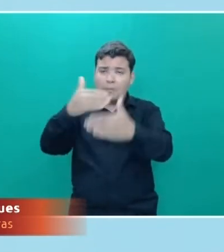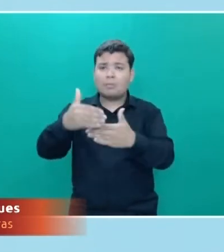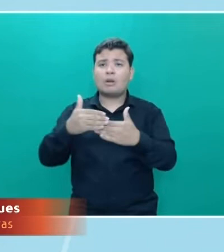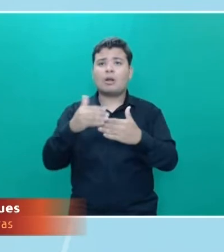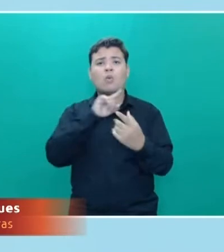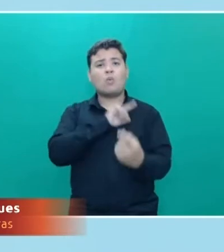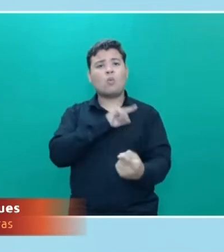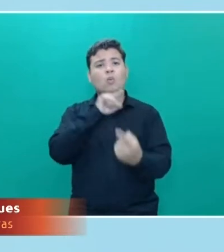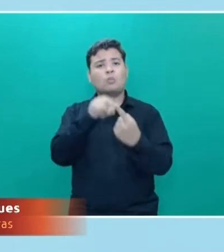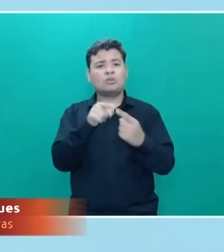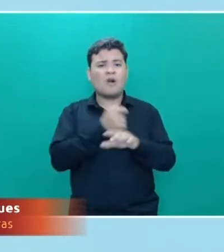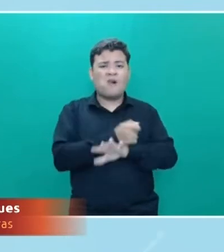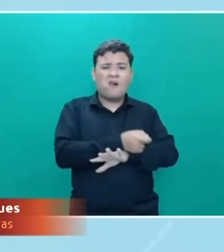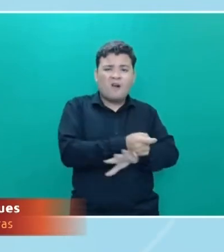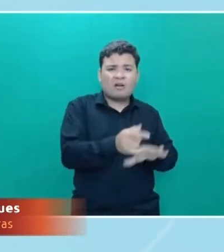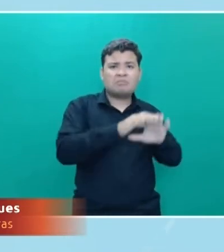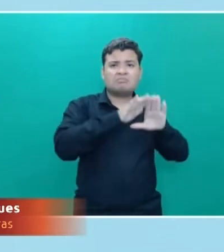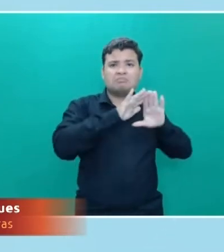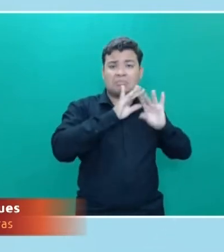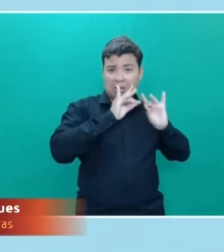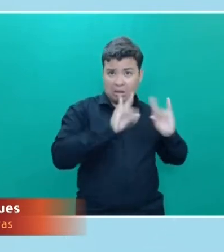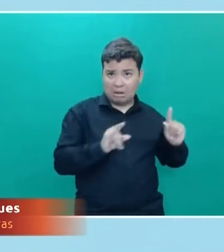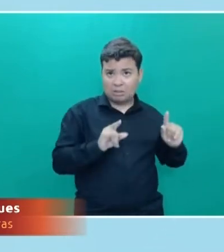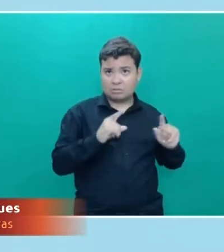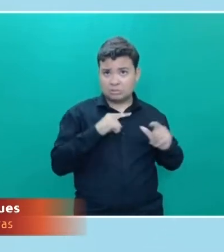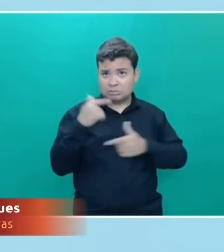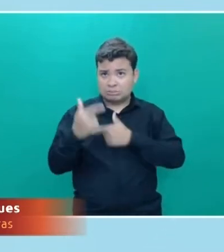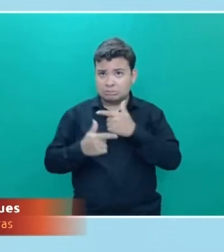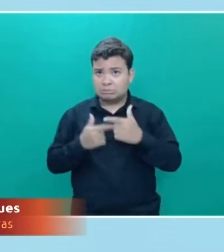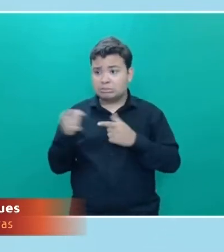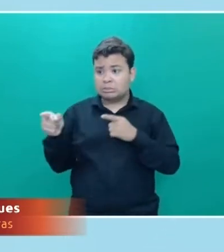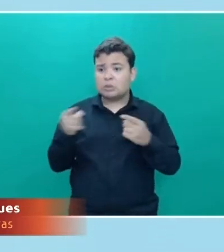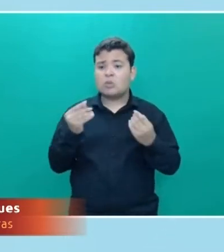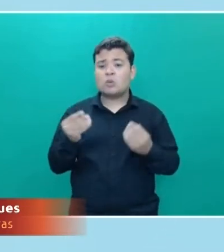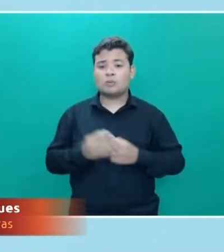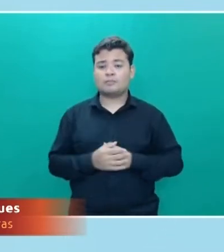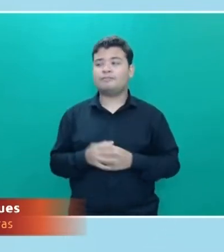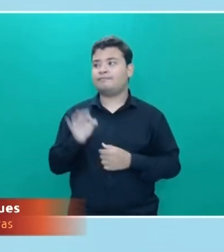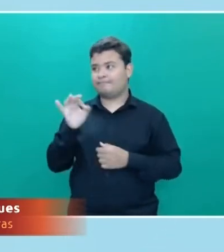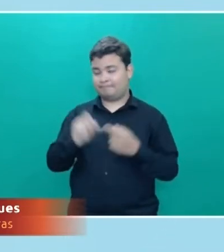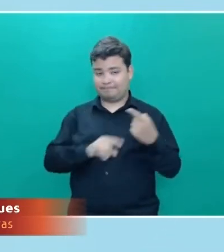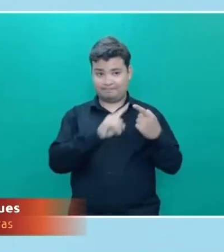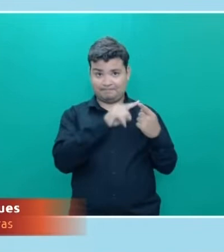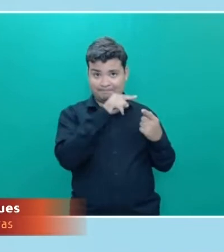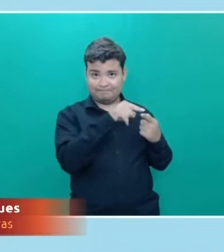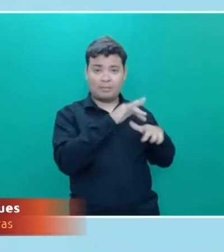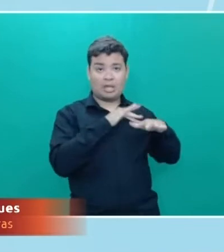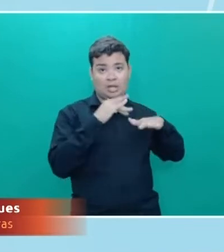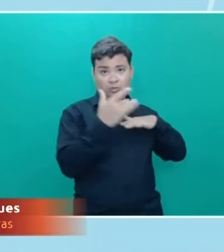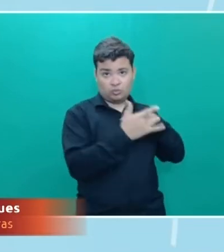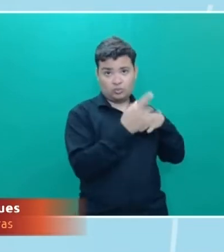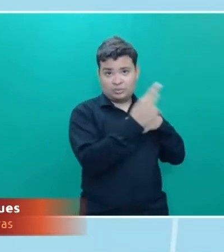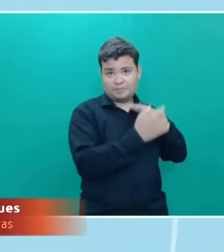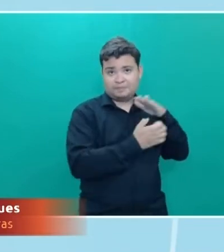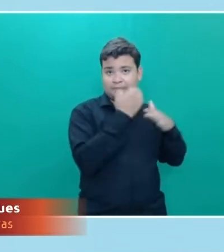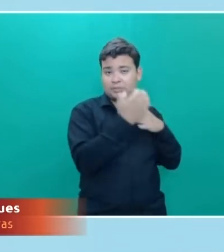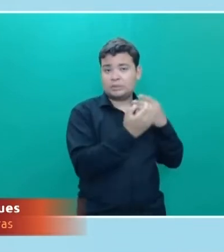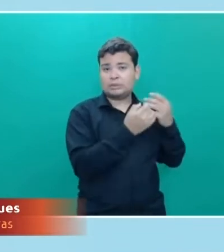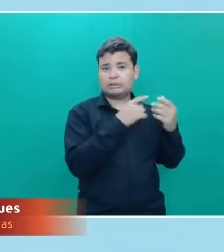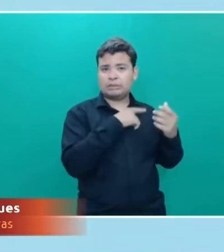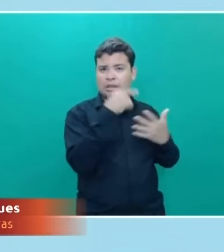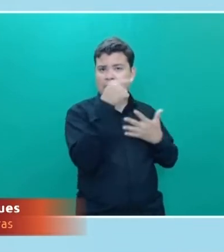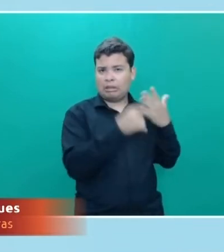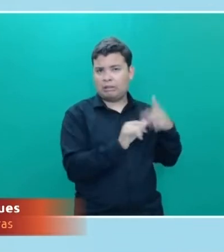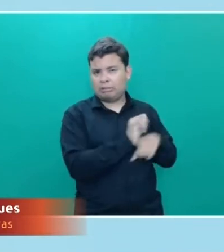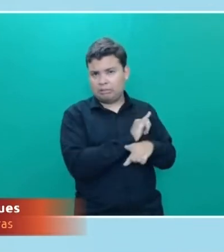dessas fake news? Vamos lá, são duas perguntas. A primeira, em relação às redes sociais. Os mecanismos,